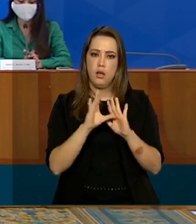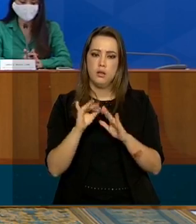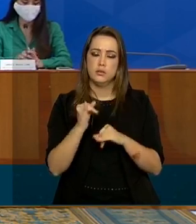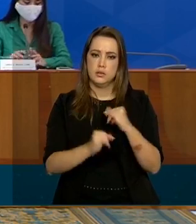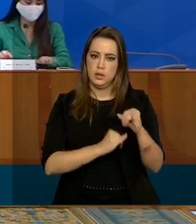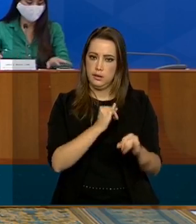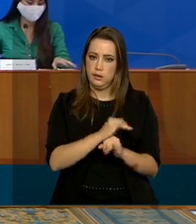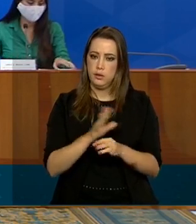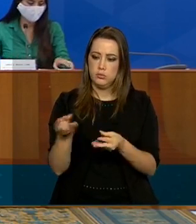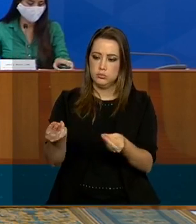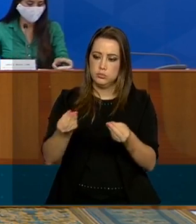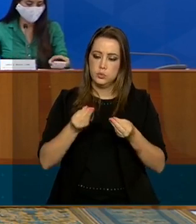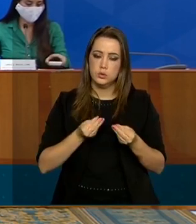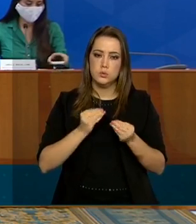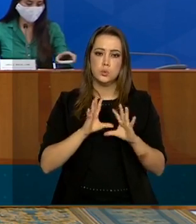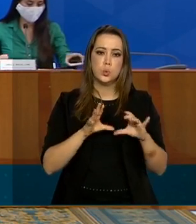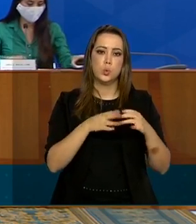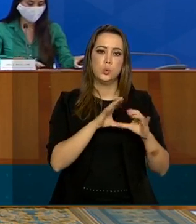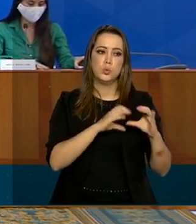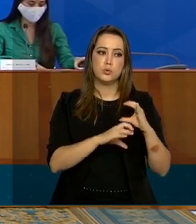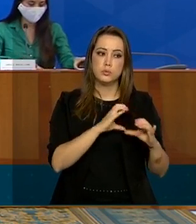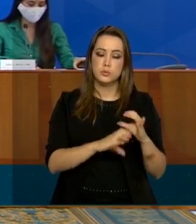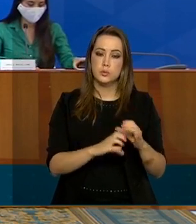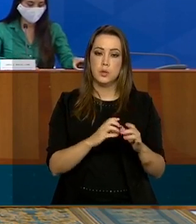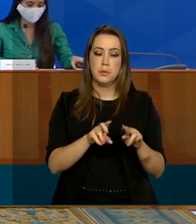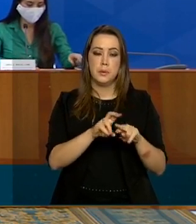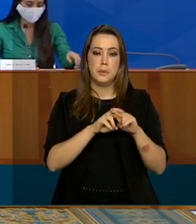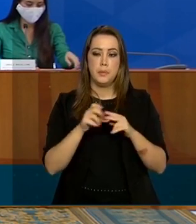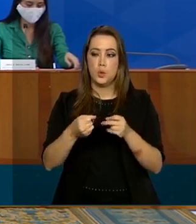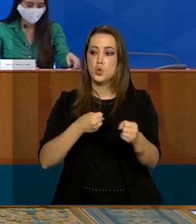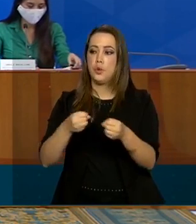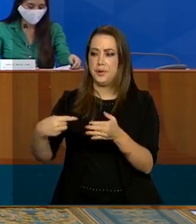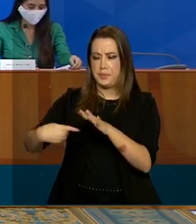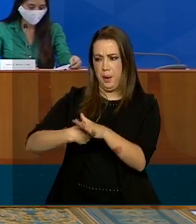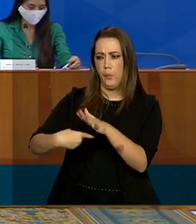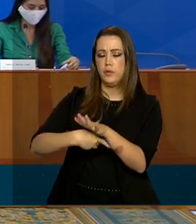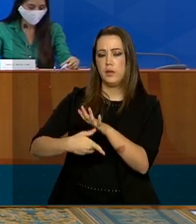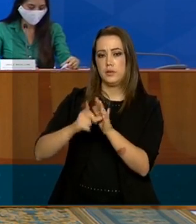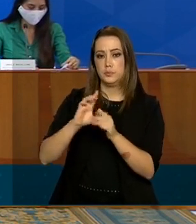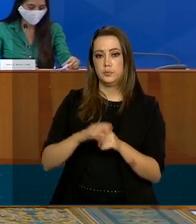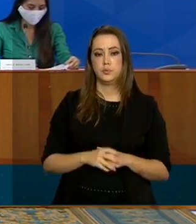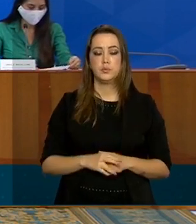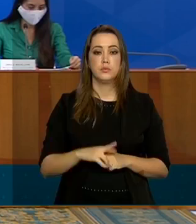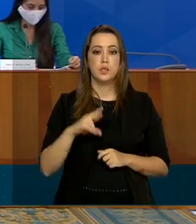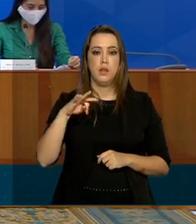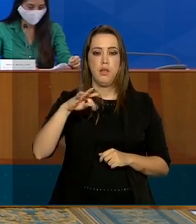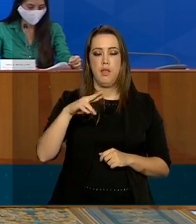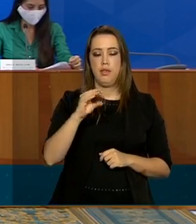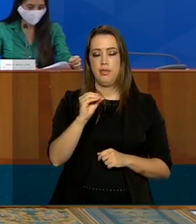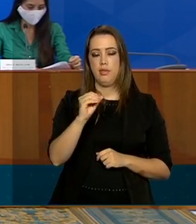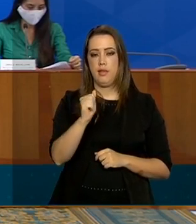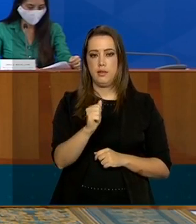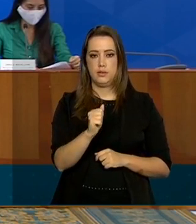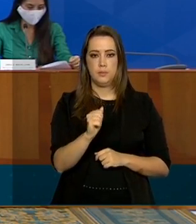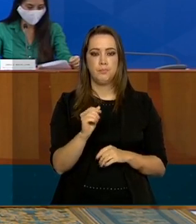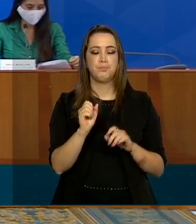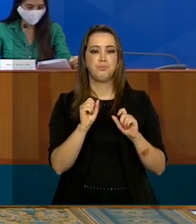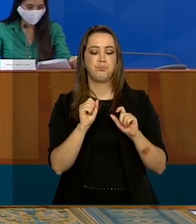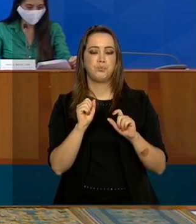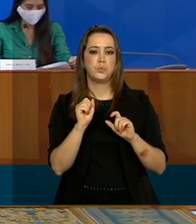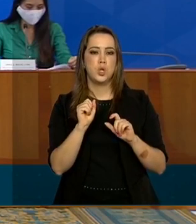encaminhadas para a assessoria de imprensa pelos jornalistas a pergunta é da Renata Maris do jornal Globo